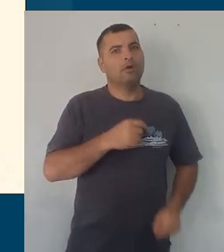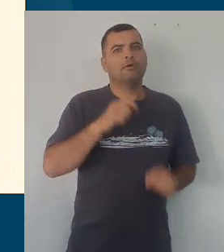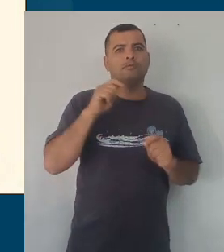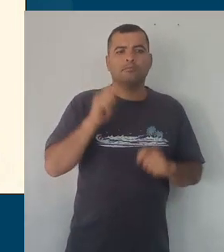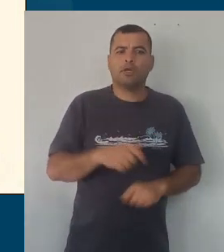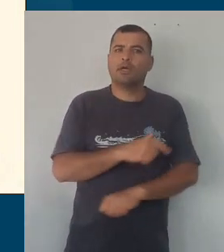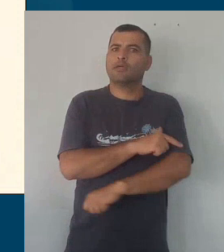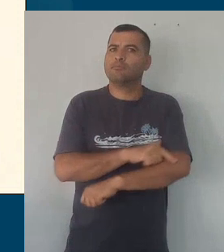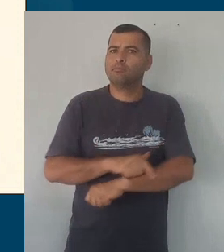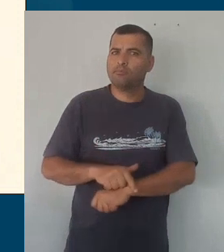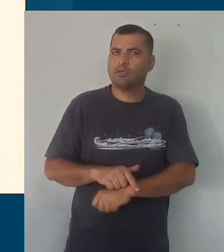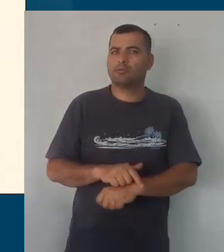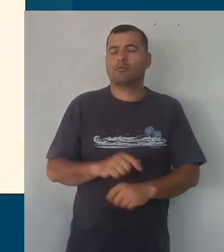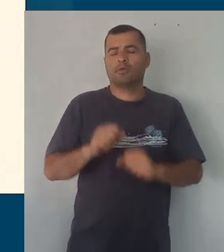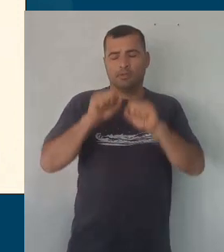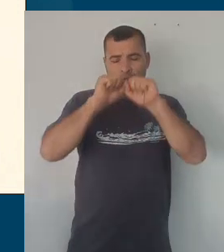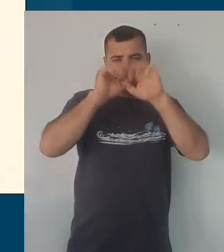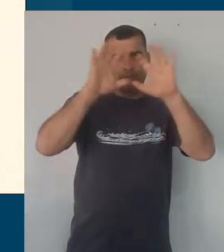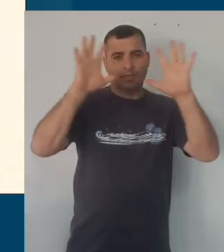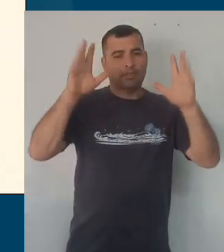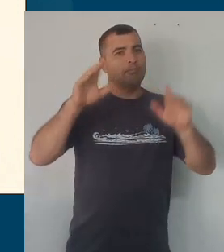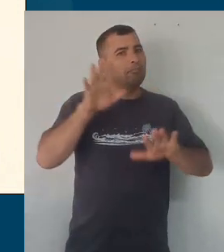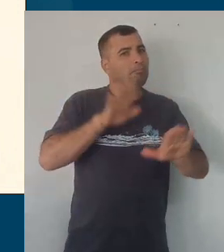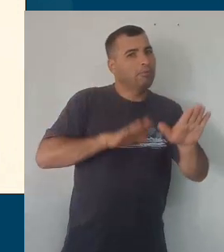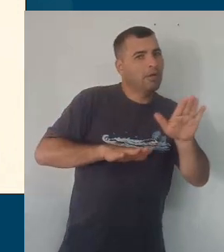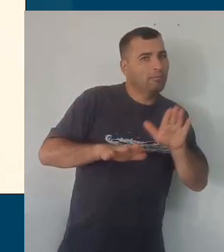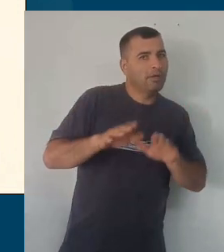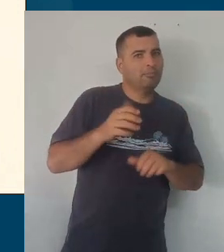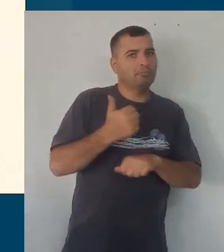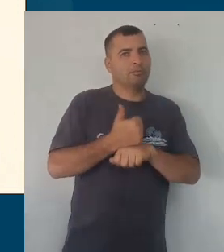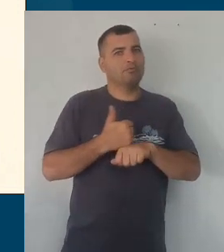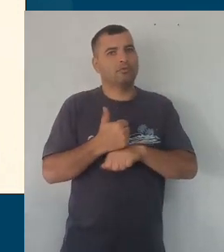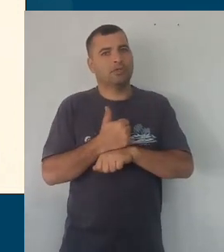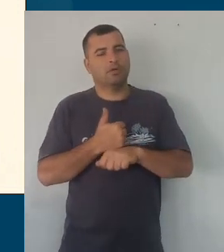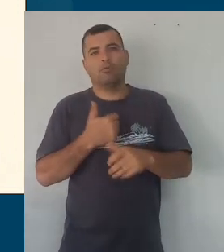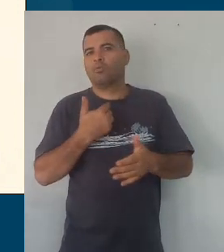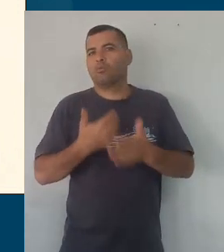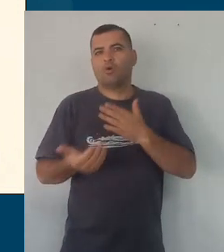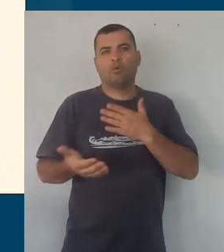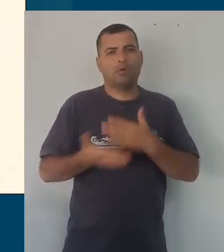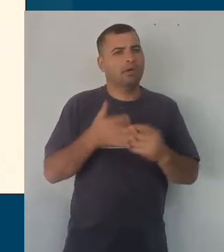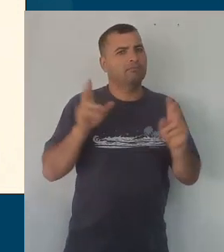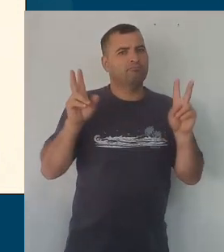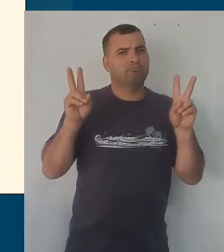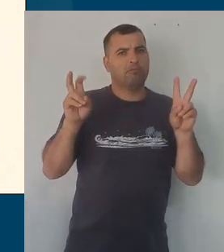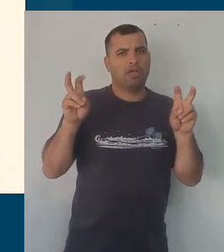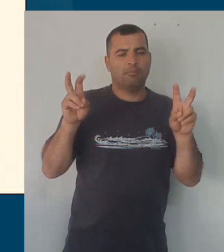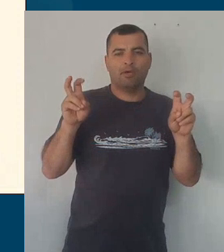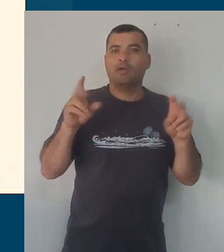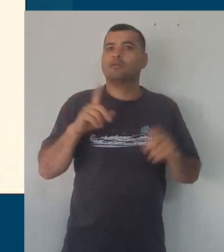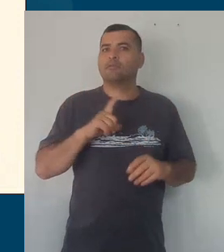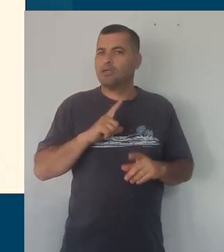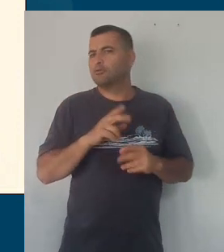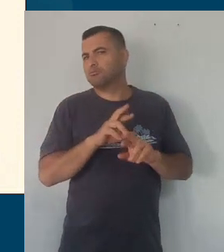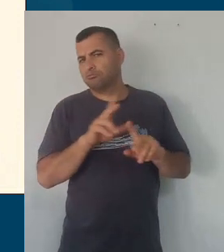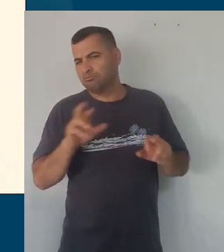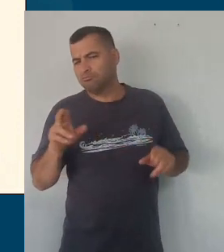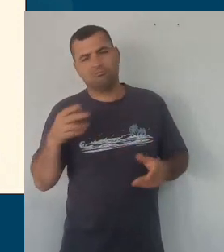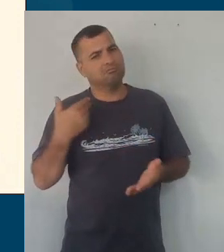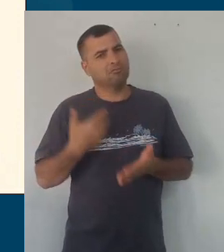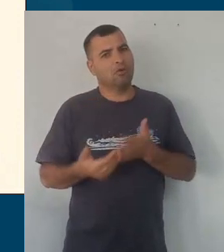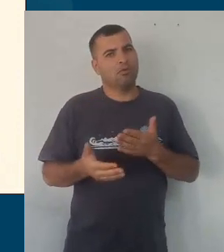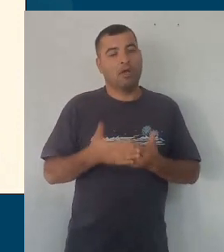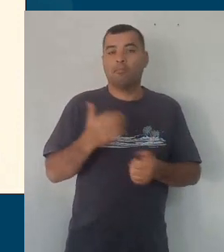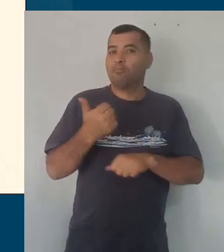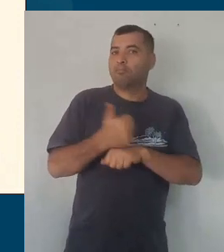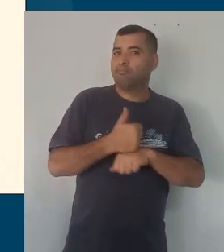a honestidade, a clareza e o preparo profissional para lidar, inclusive, com os assuntos mais delicados, de uma